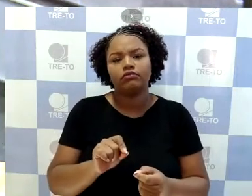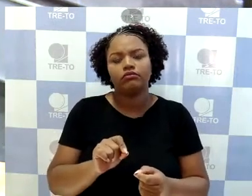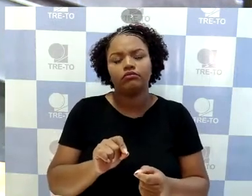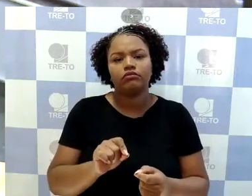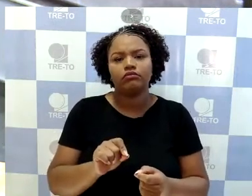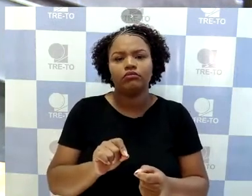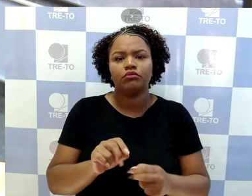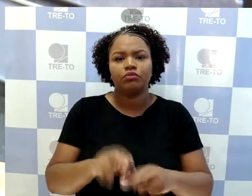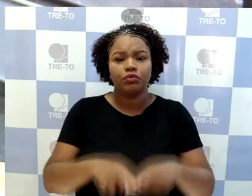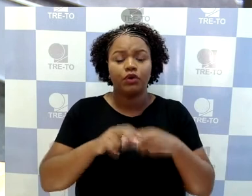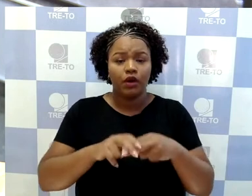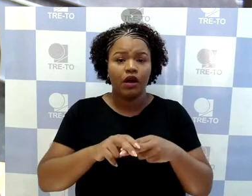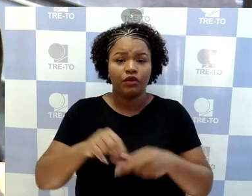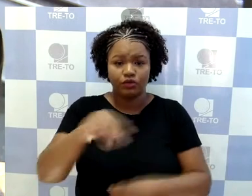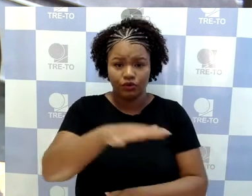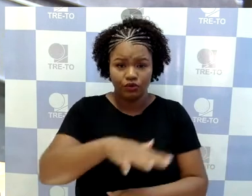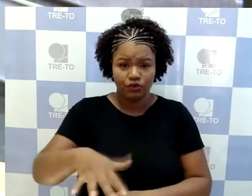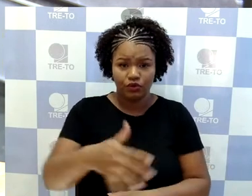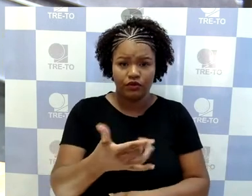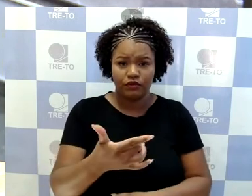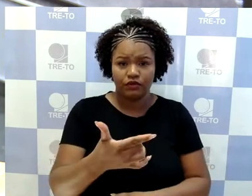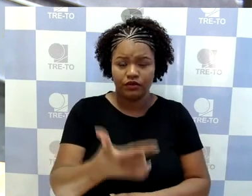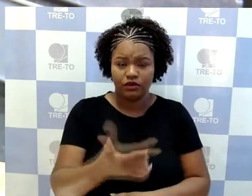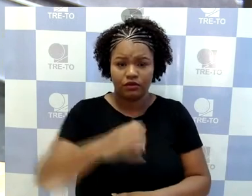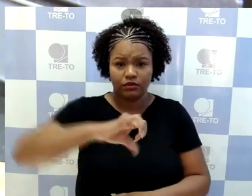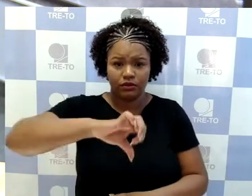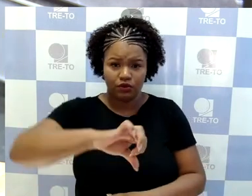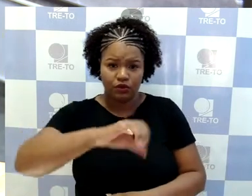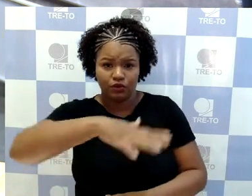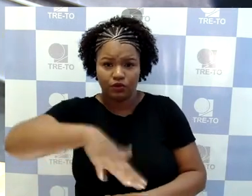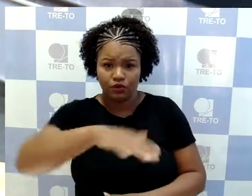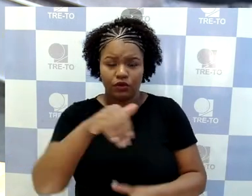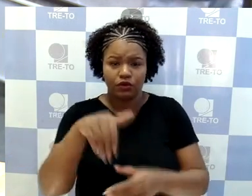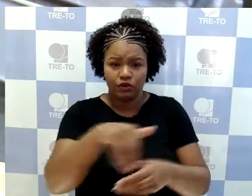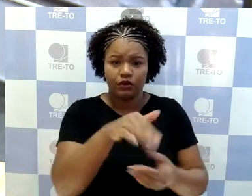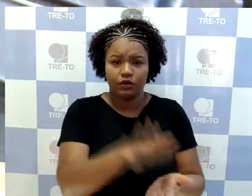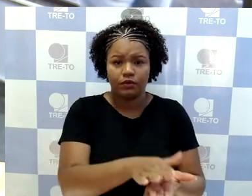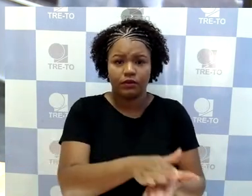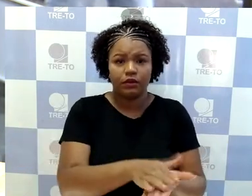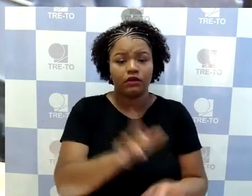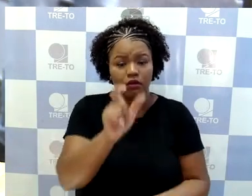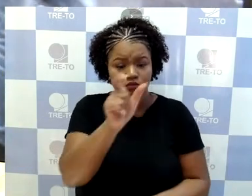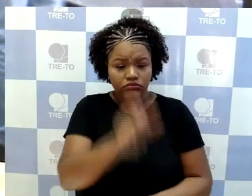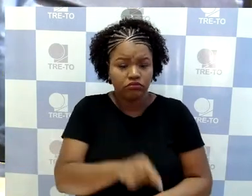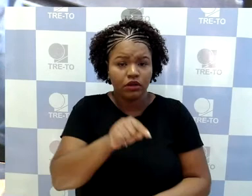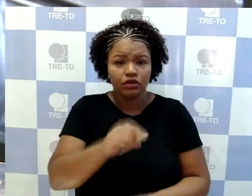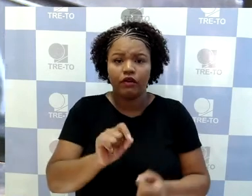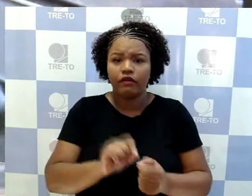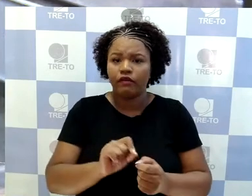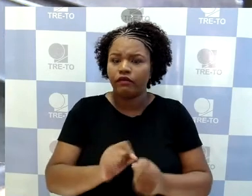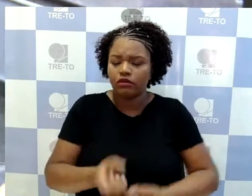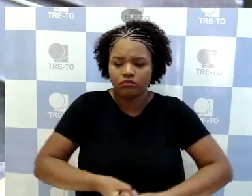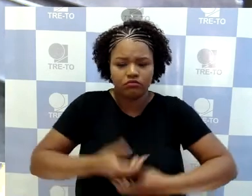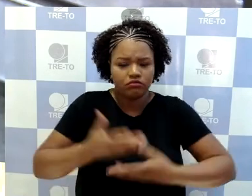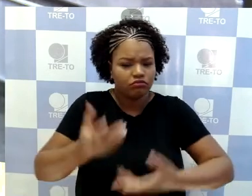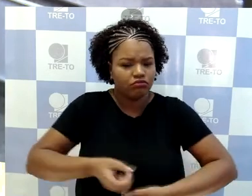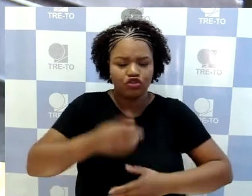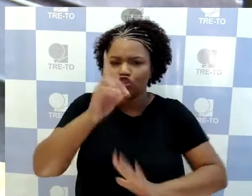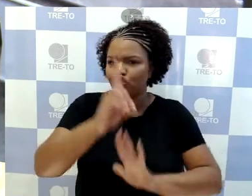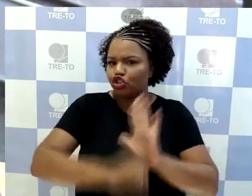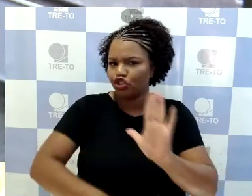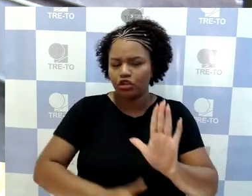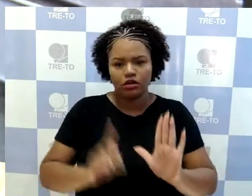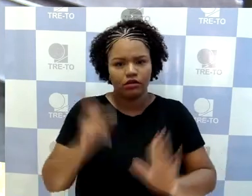de Palmas. Assim, Excelência, tendo em vista apenas que o recorrente exerceu seu direito fundamental da liberdade de expressão, não tendo